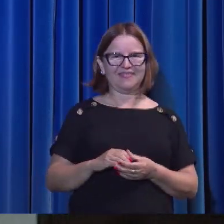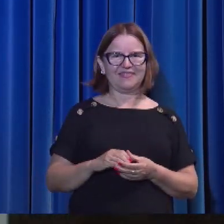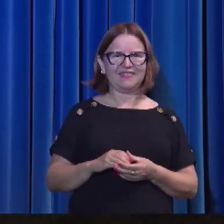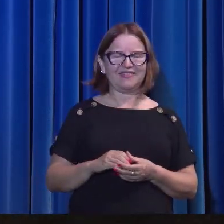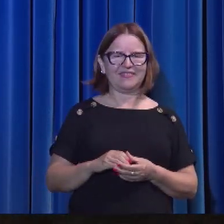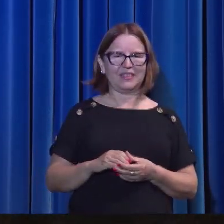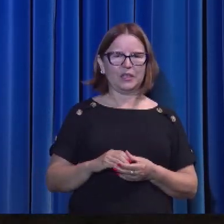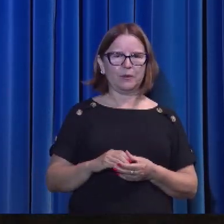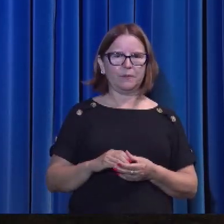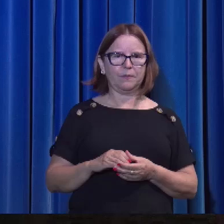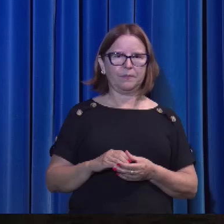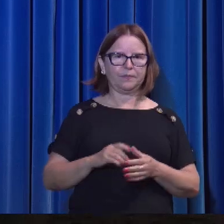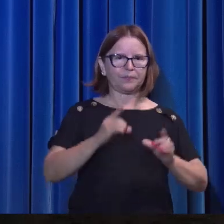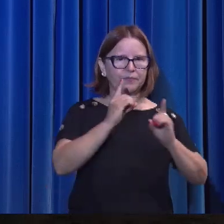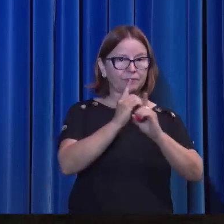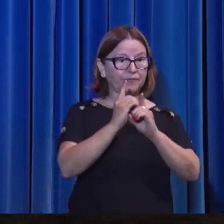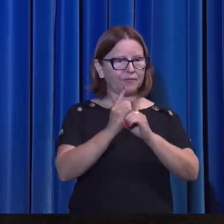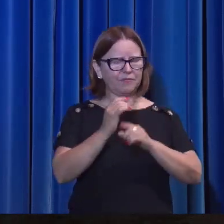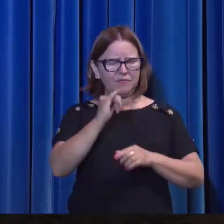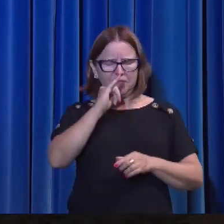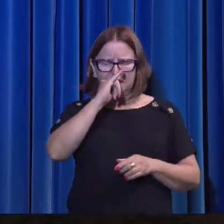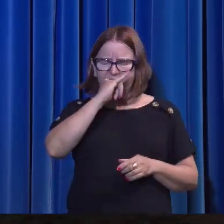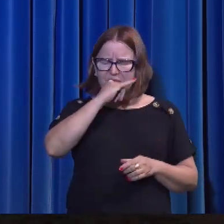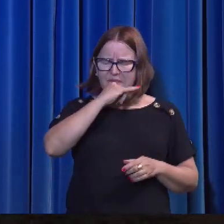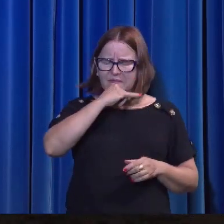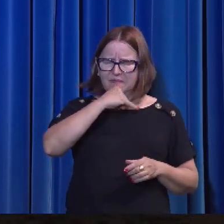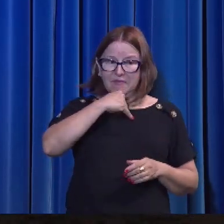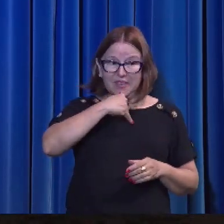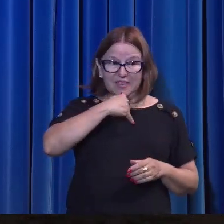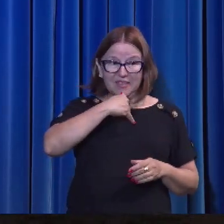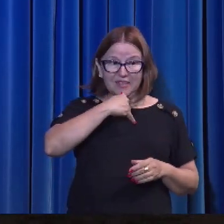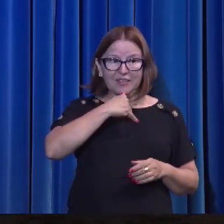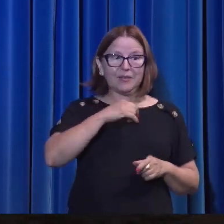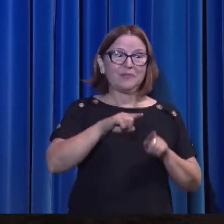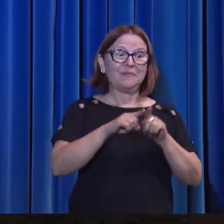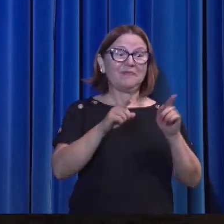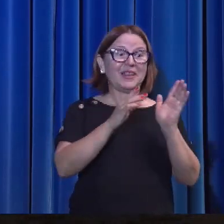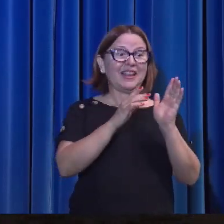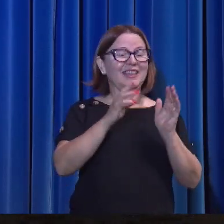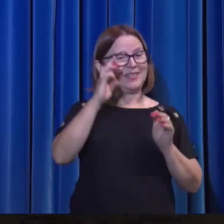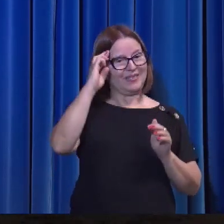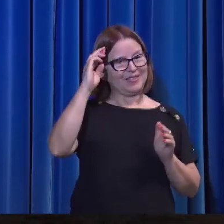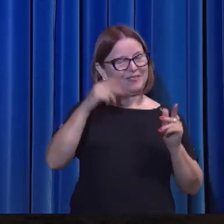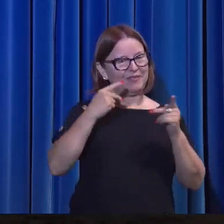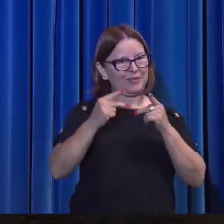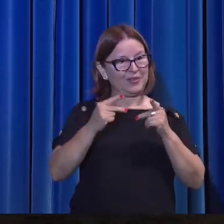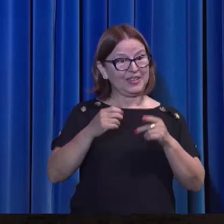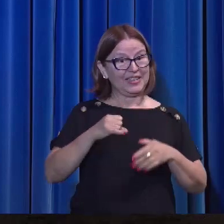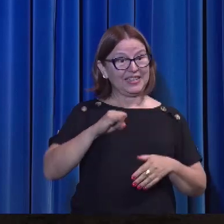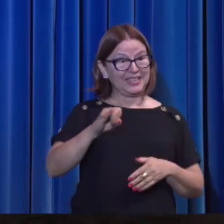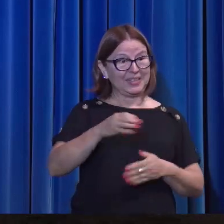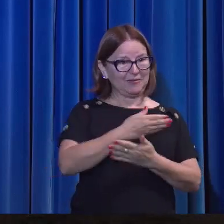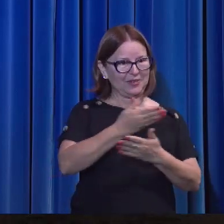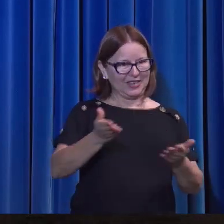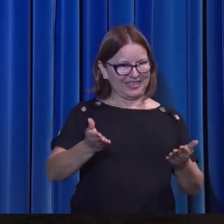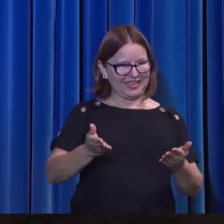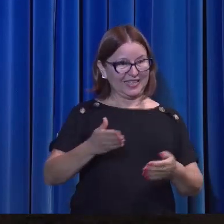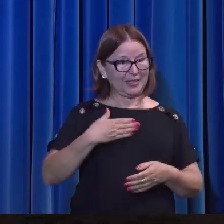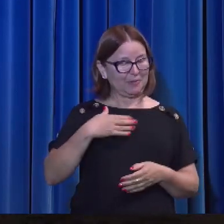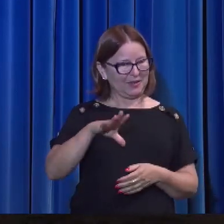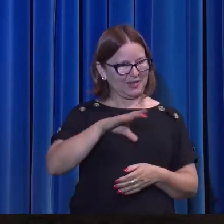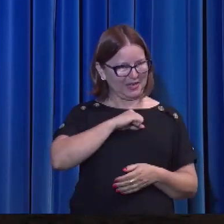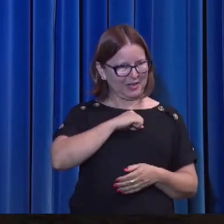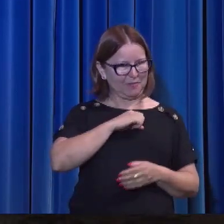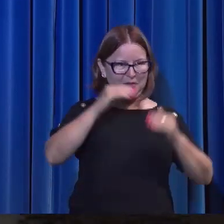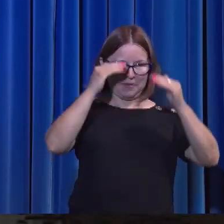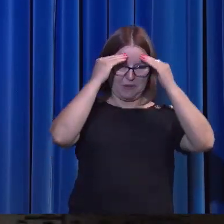Eles estavam ali entristecidos com as circunstâncias. E o Senhor disse. Se vocês me amarem, vocês vão guardar os meus mandamentos. E